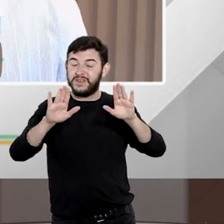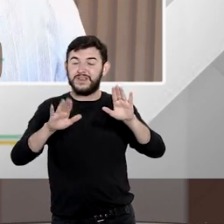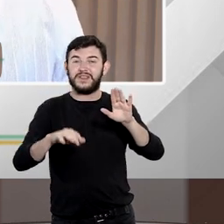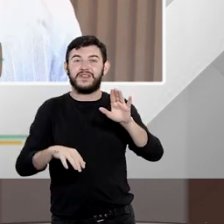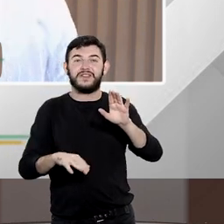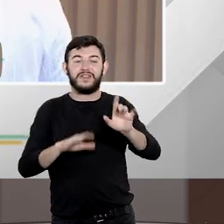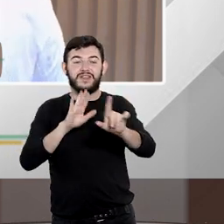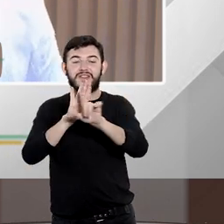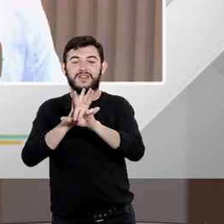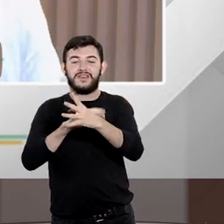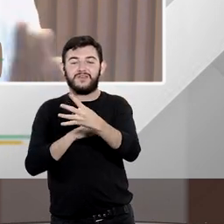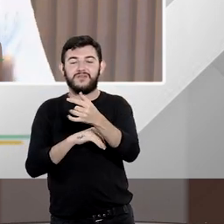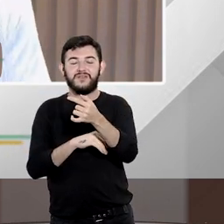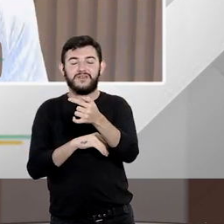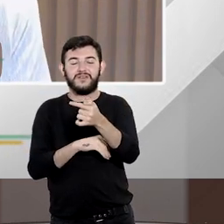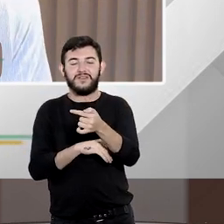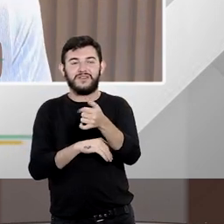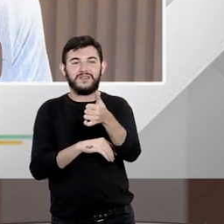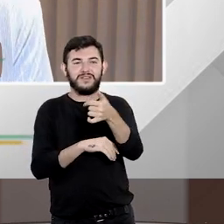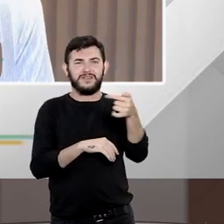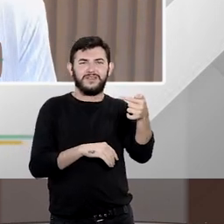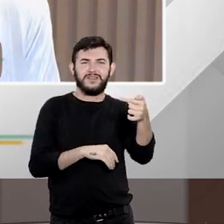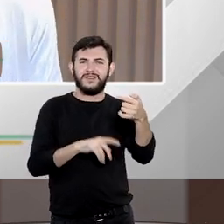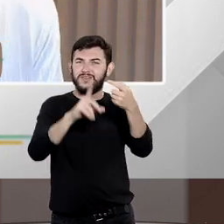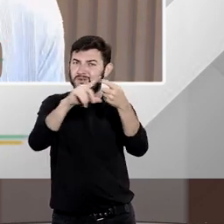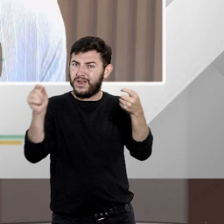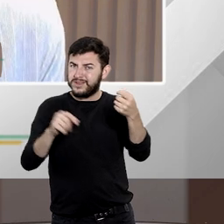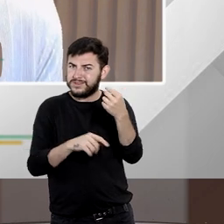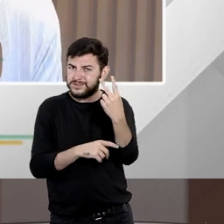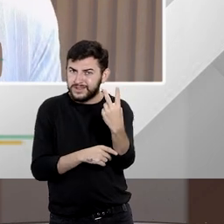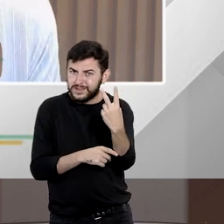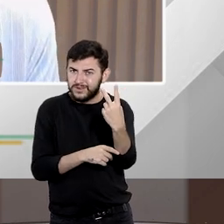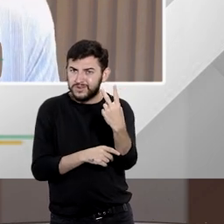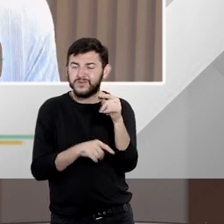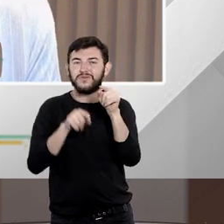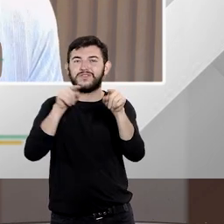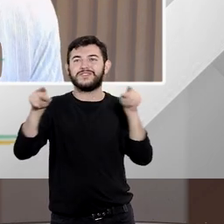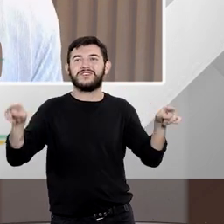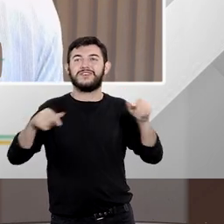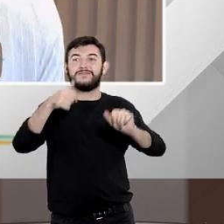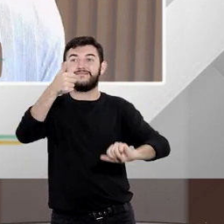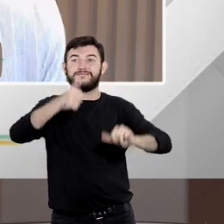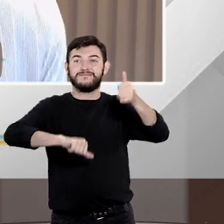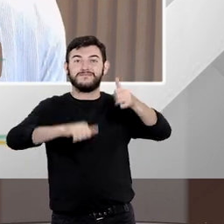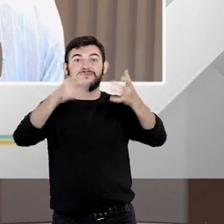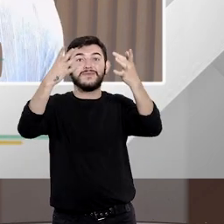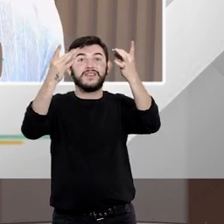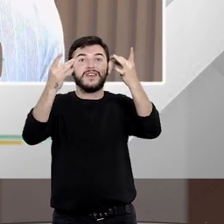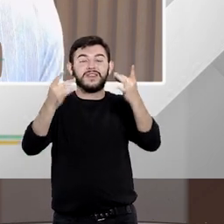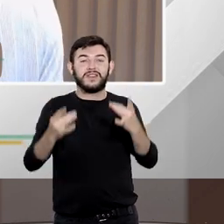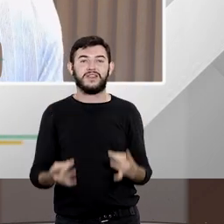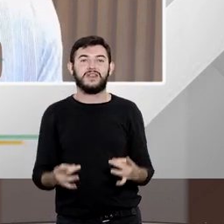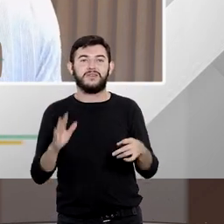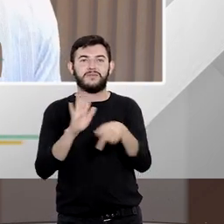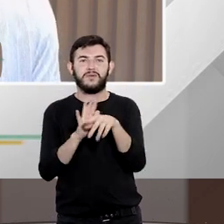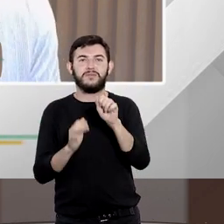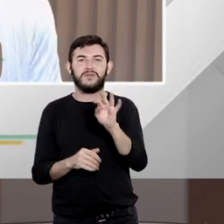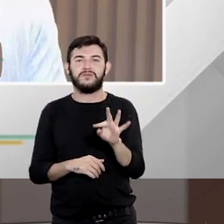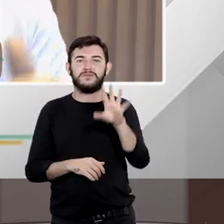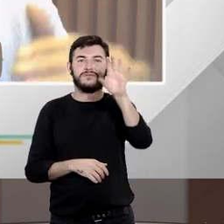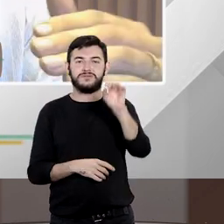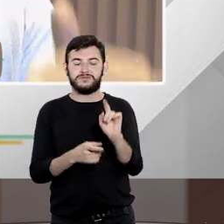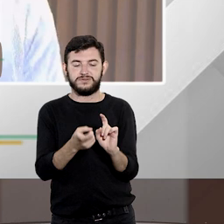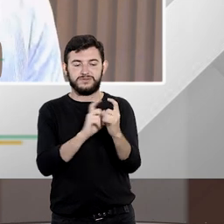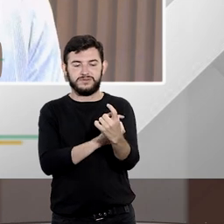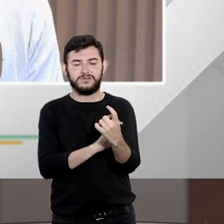4717 e no artigo segundo faça uma análise dos elementos do ato administrativo